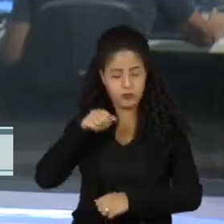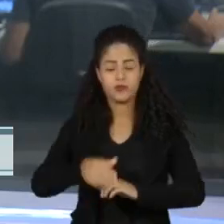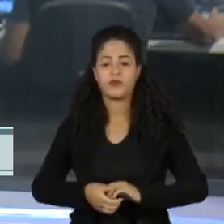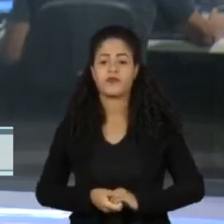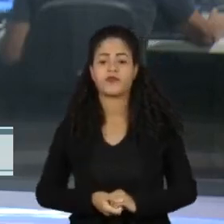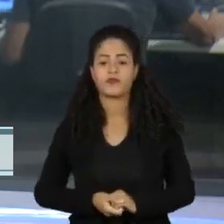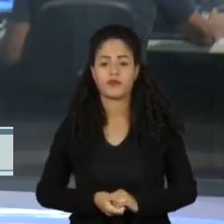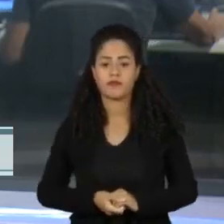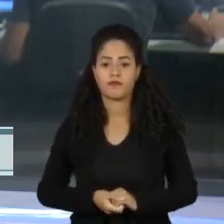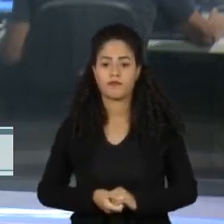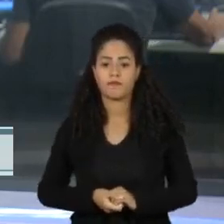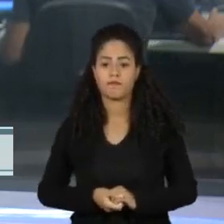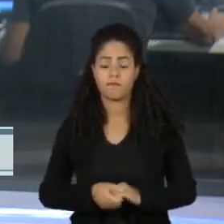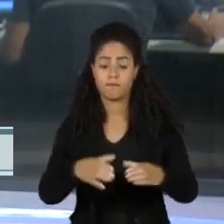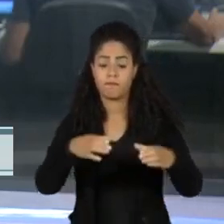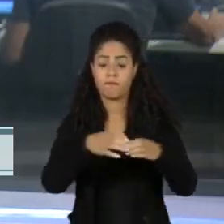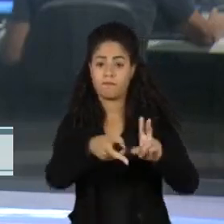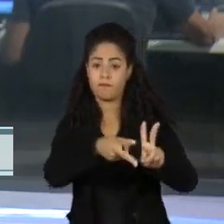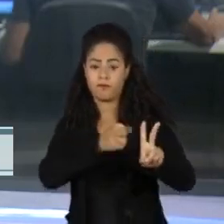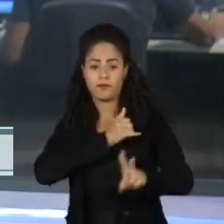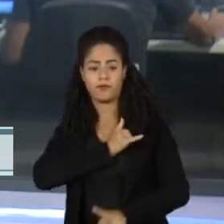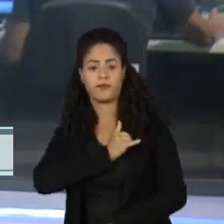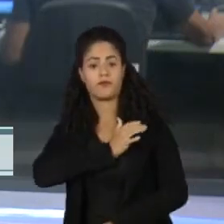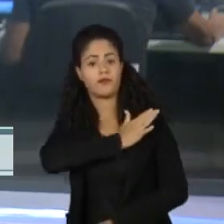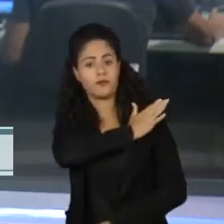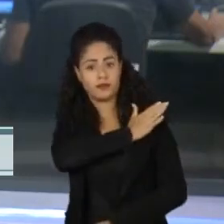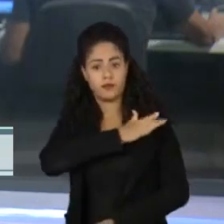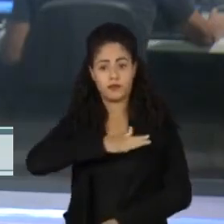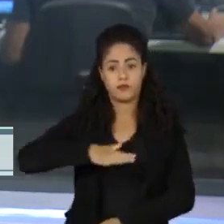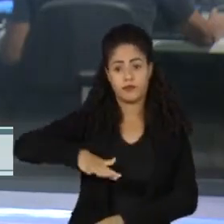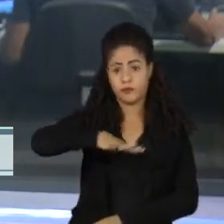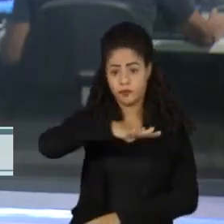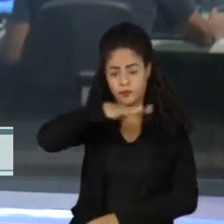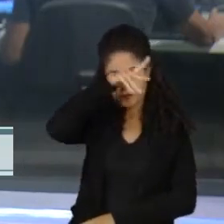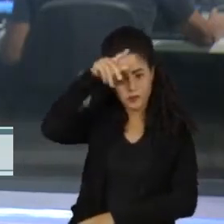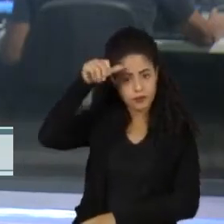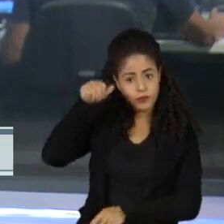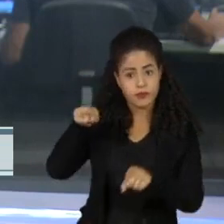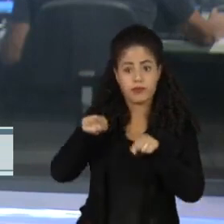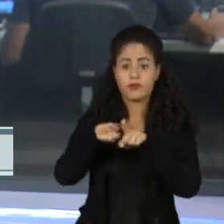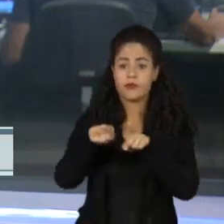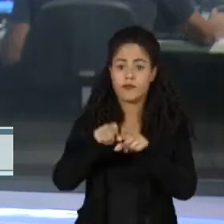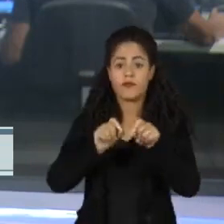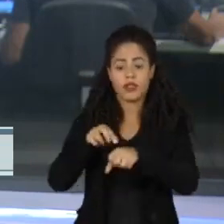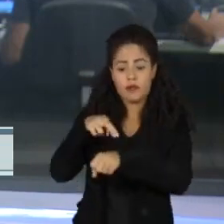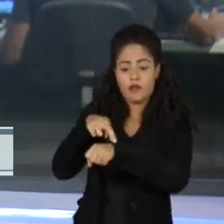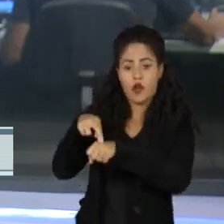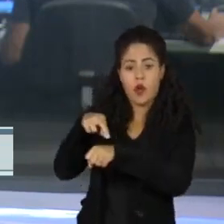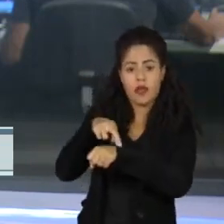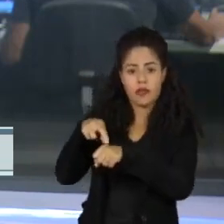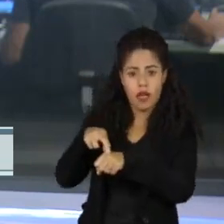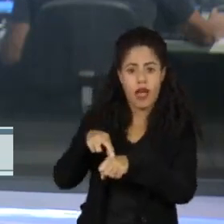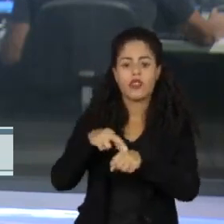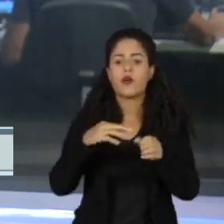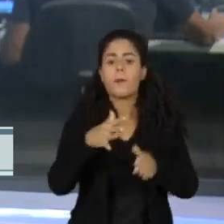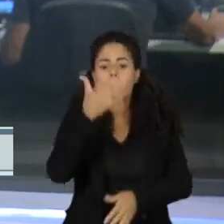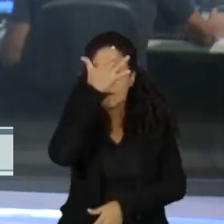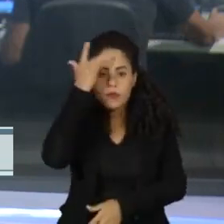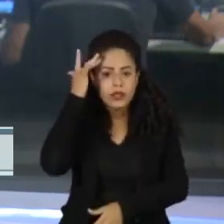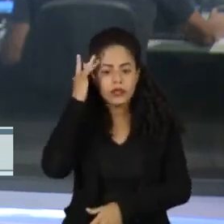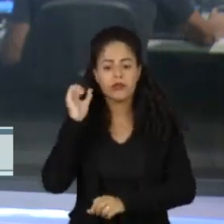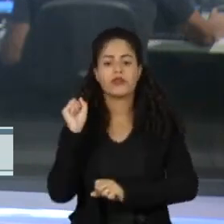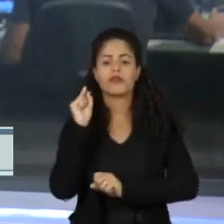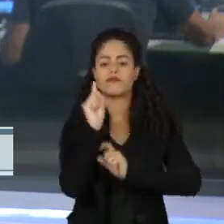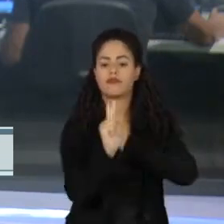A comunidade Yanomami, que fica entre os estados de Roraima e Amazonas, começou a receber profissionais de saúde